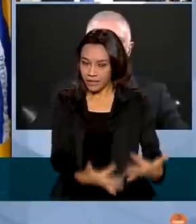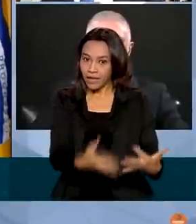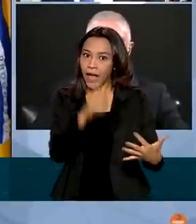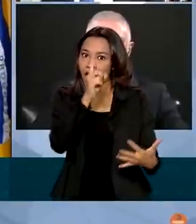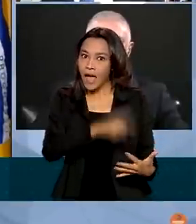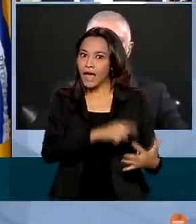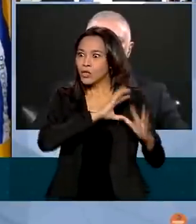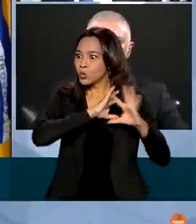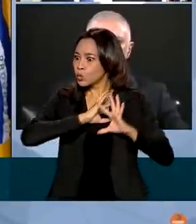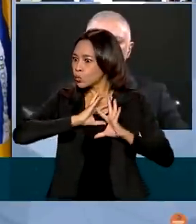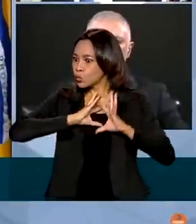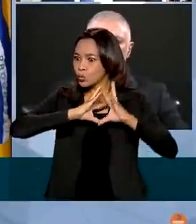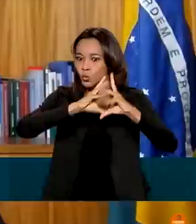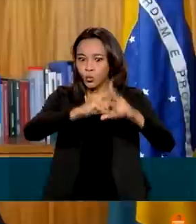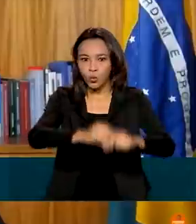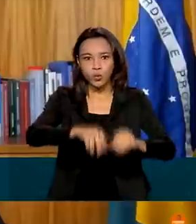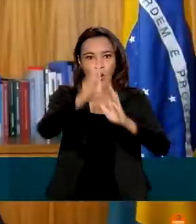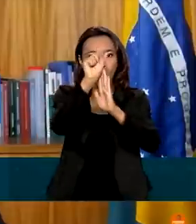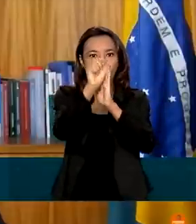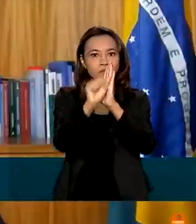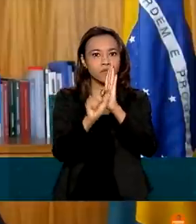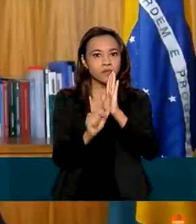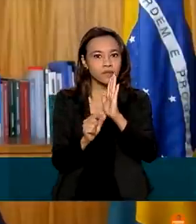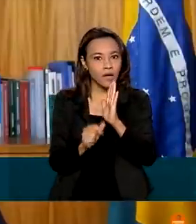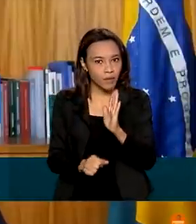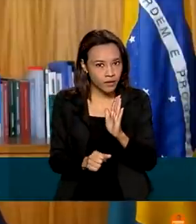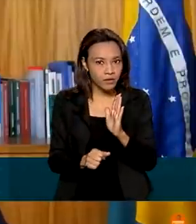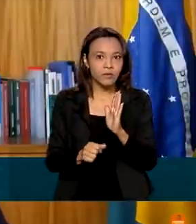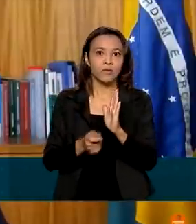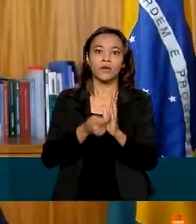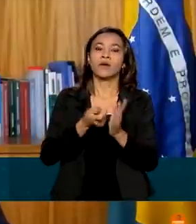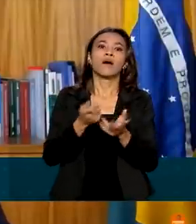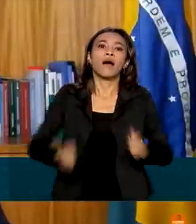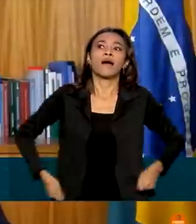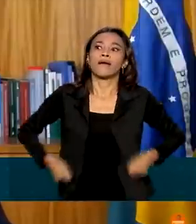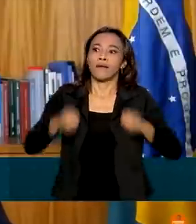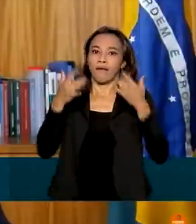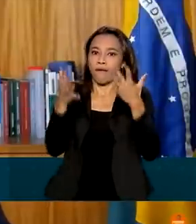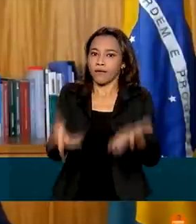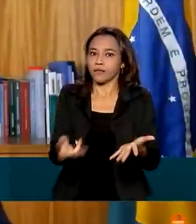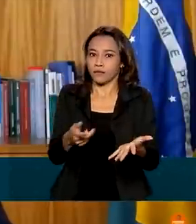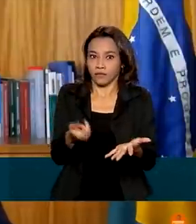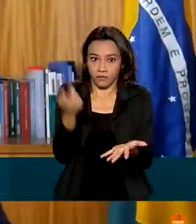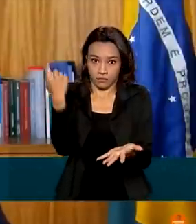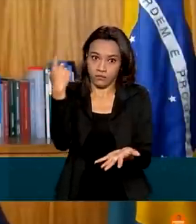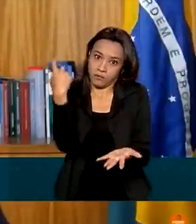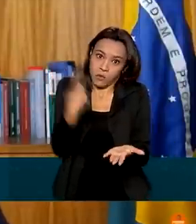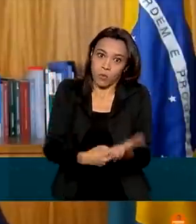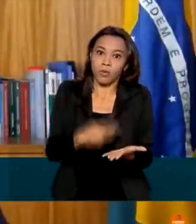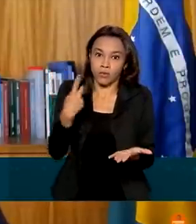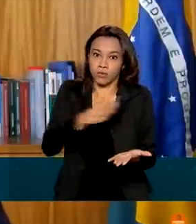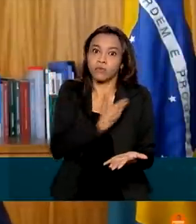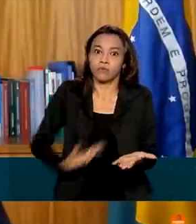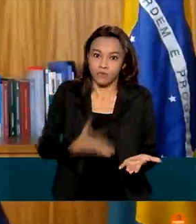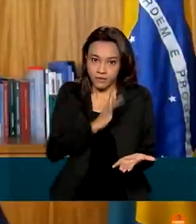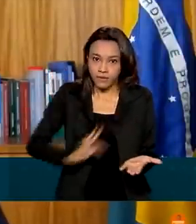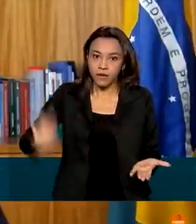todo o orçamento destinado a gastos não obrigatórios da União em 2022. O número